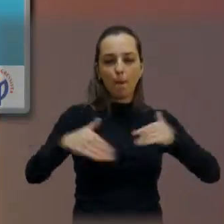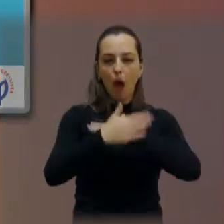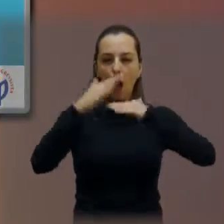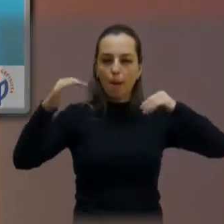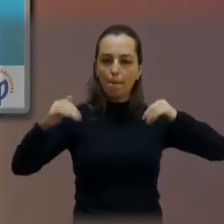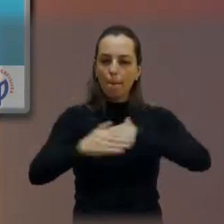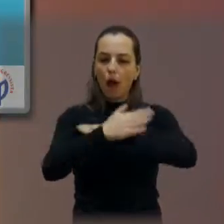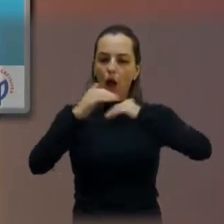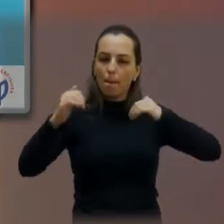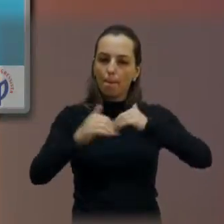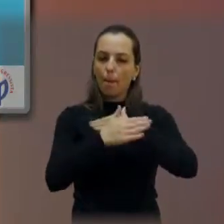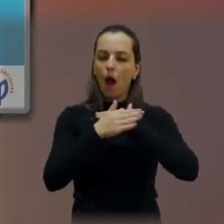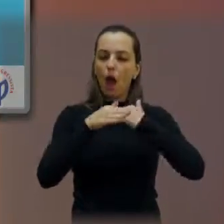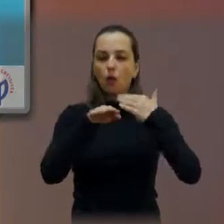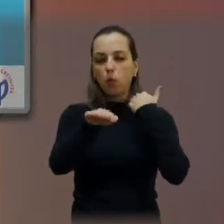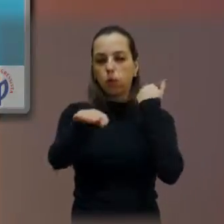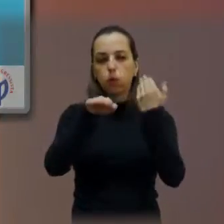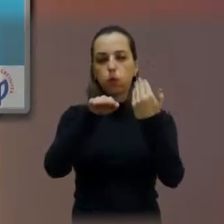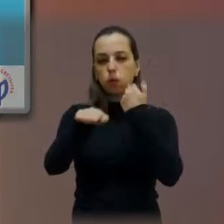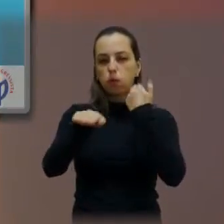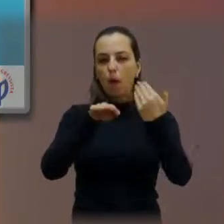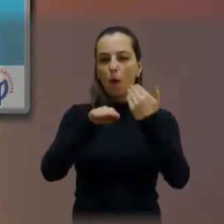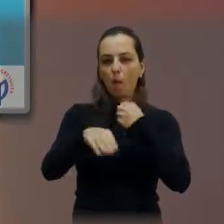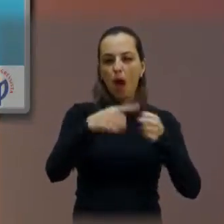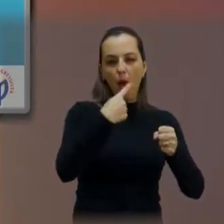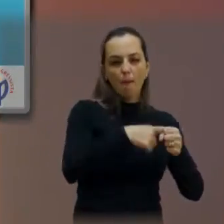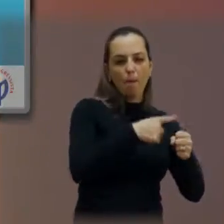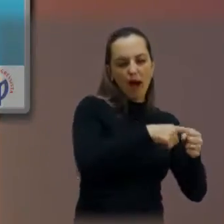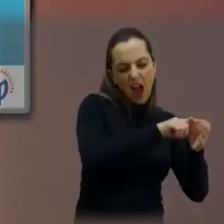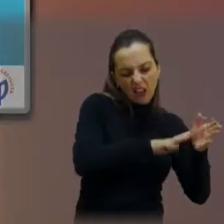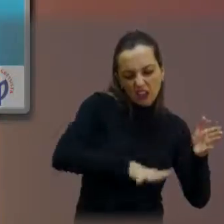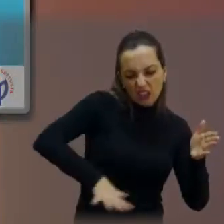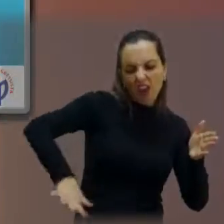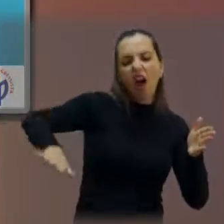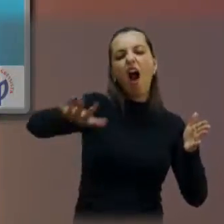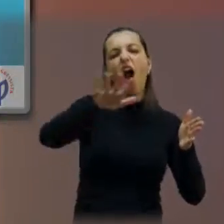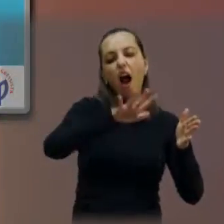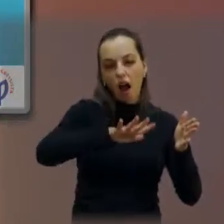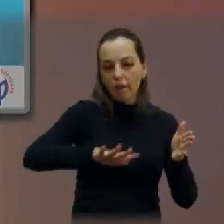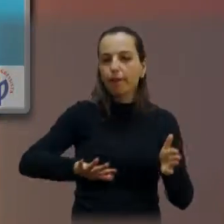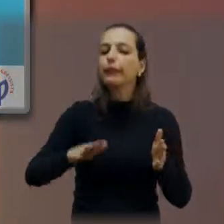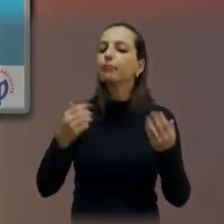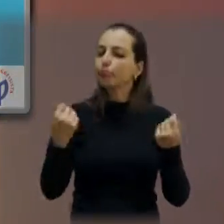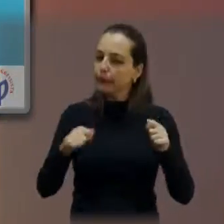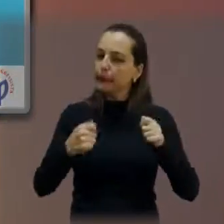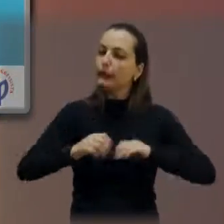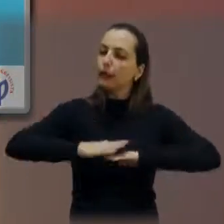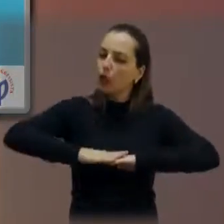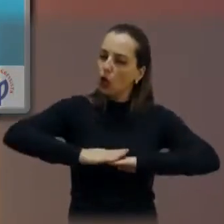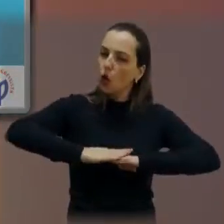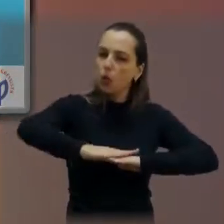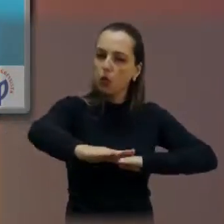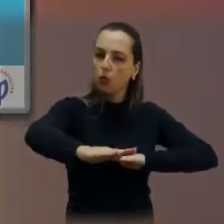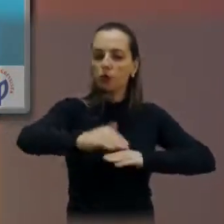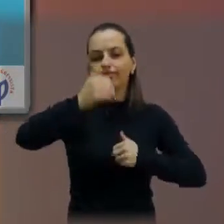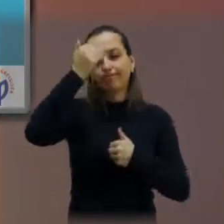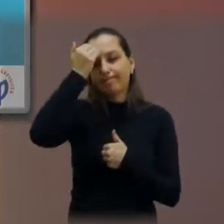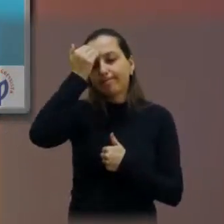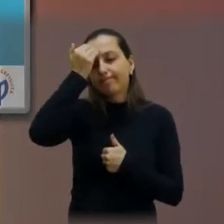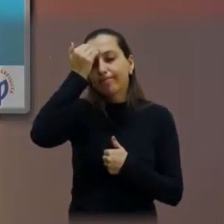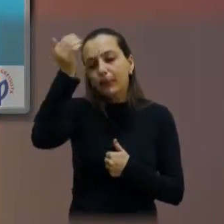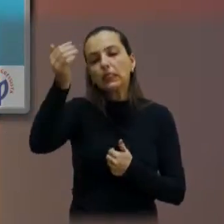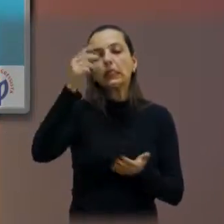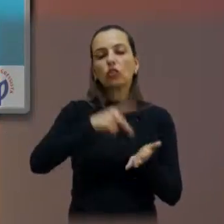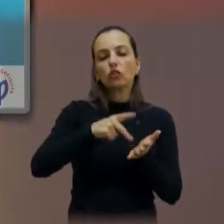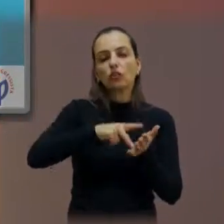que desafoga o bairro Vale do Sol, quem sobe o Santa Gelina já vai à Via Centro. Quero agradecer também